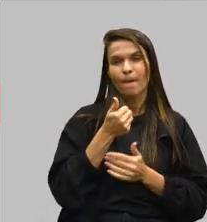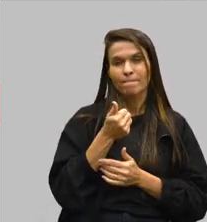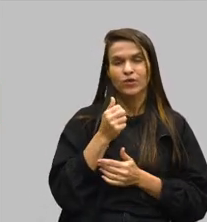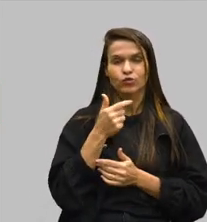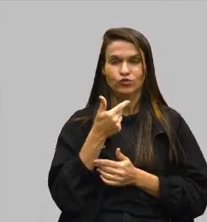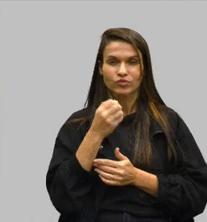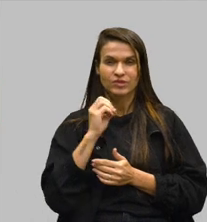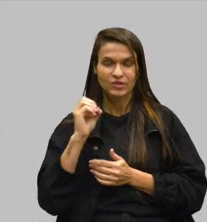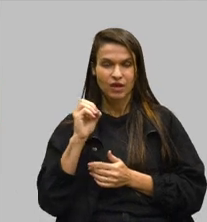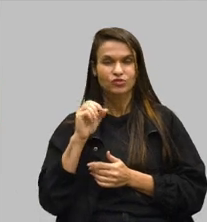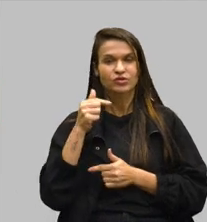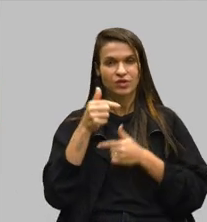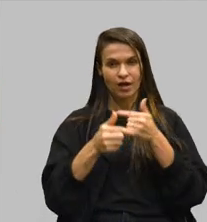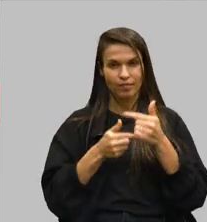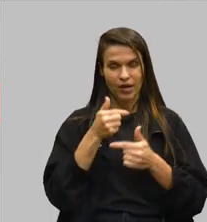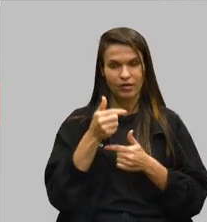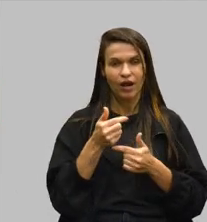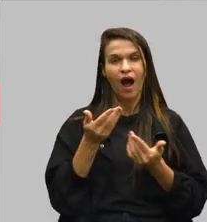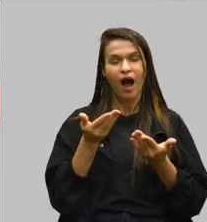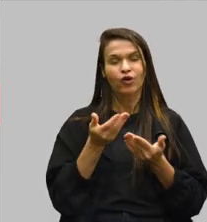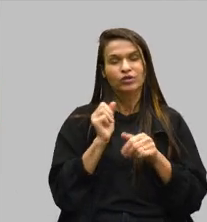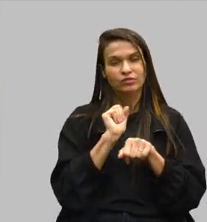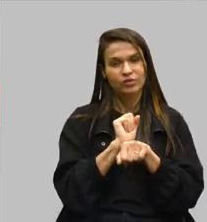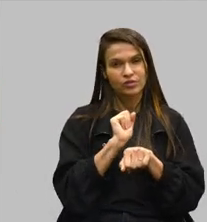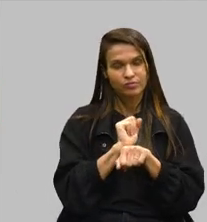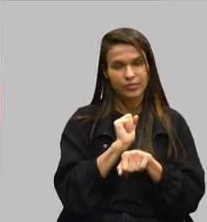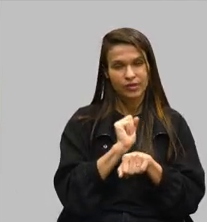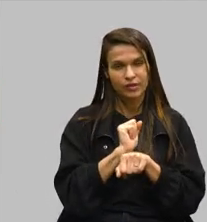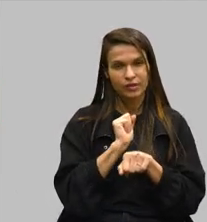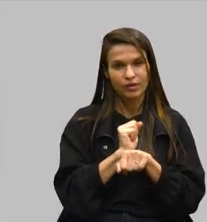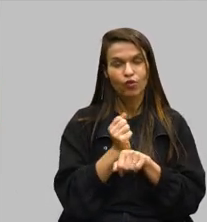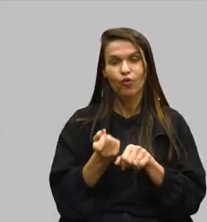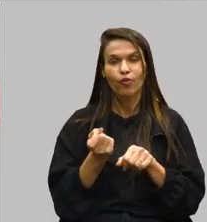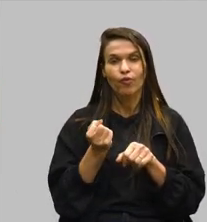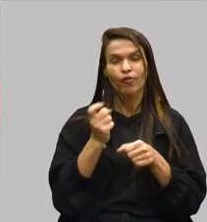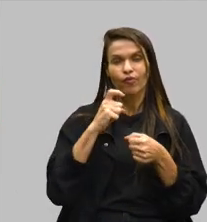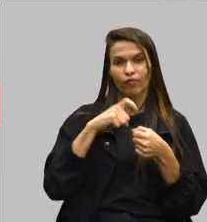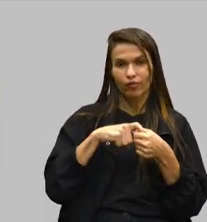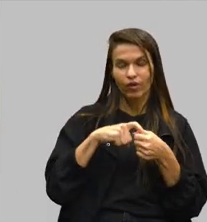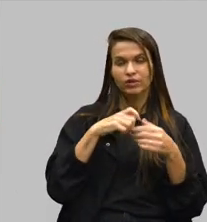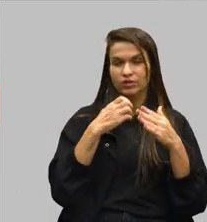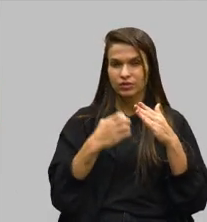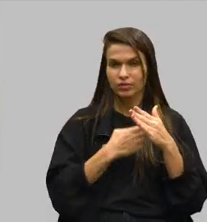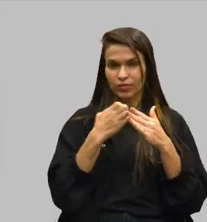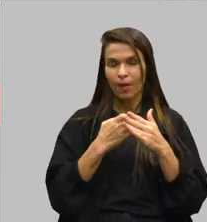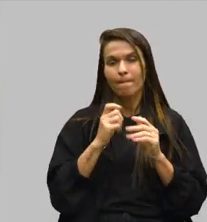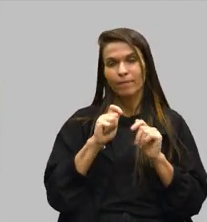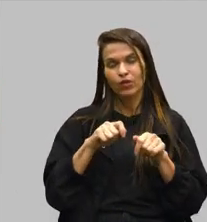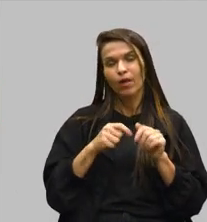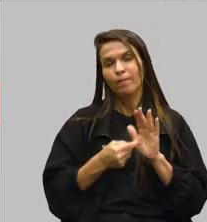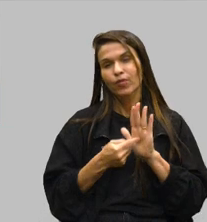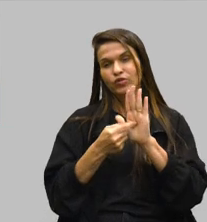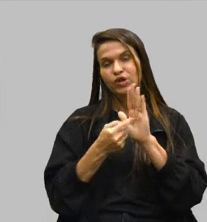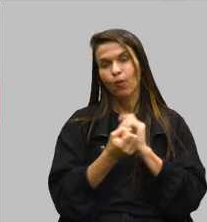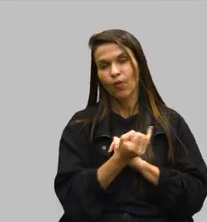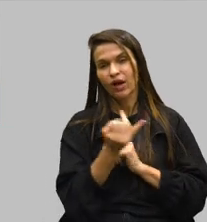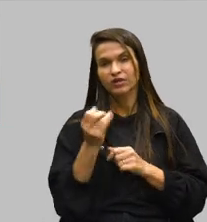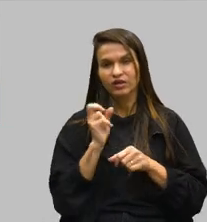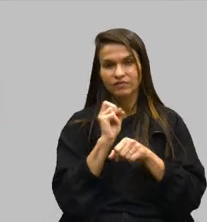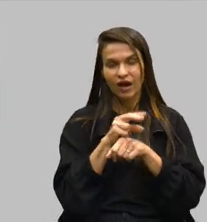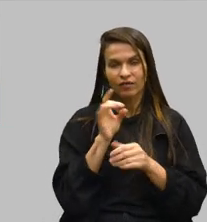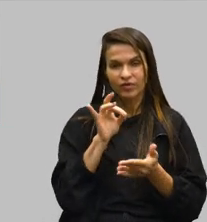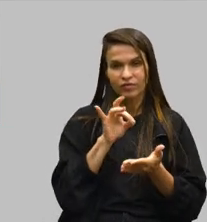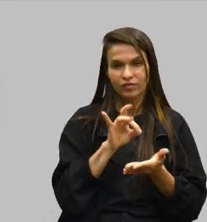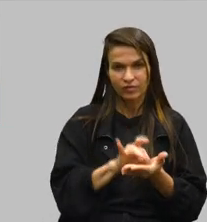Nós estamos agora apenas aguardando o retorno dessas empresas para poder trazer aqui quantas vagas foram de fato